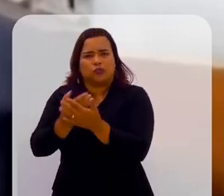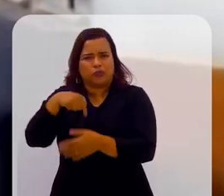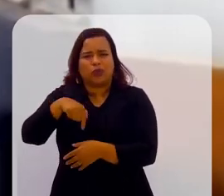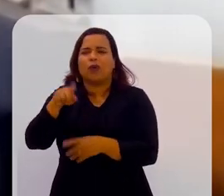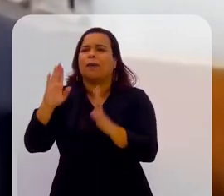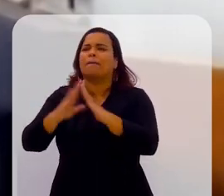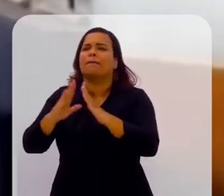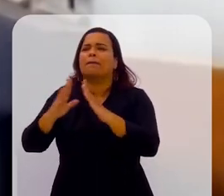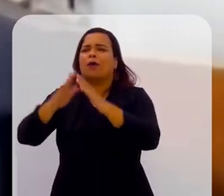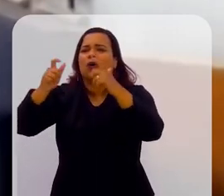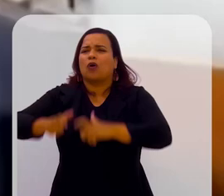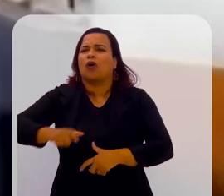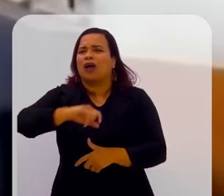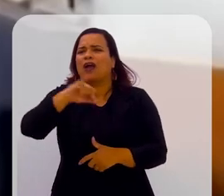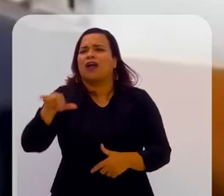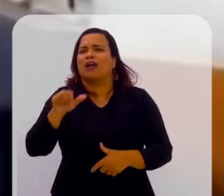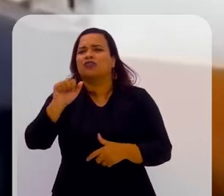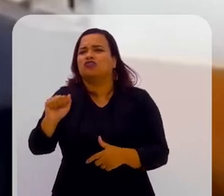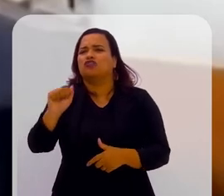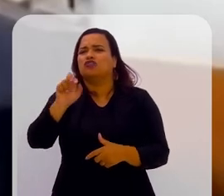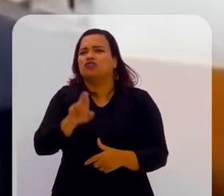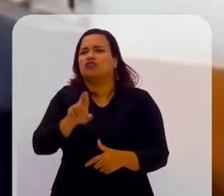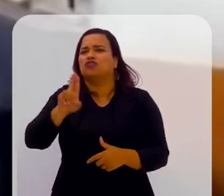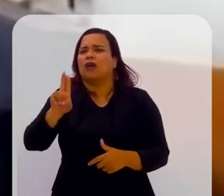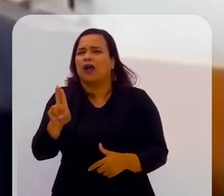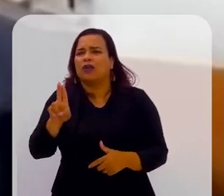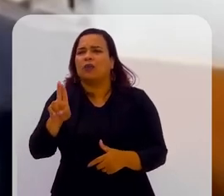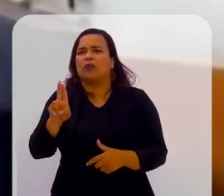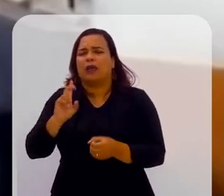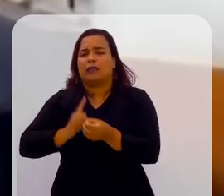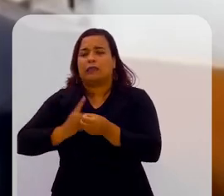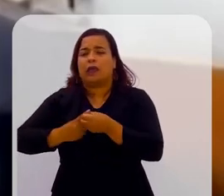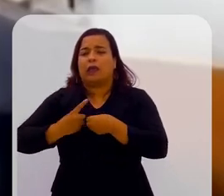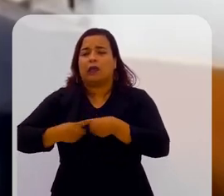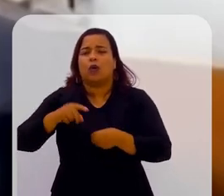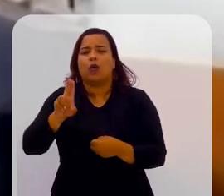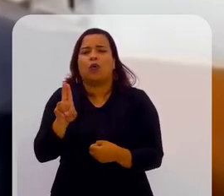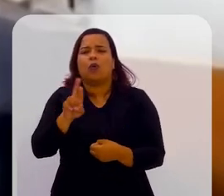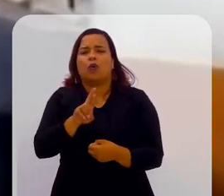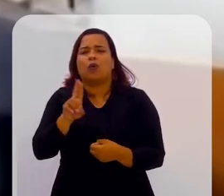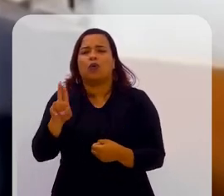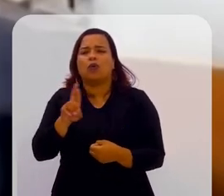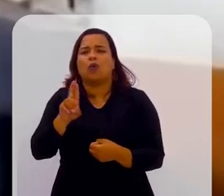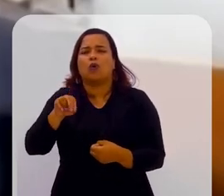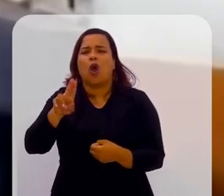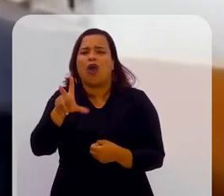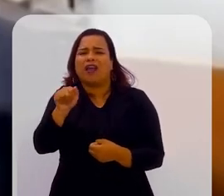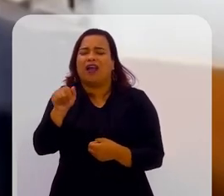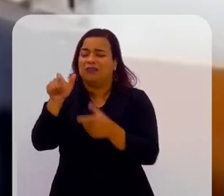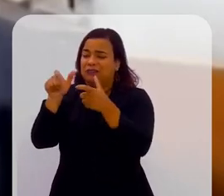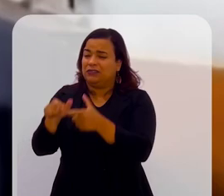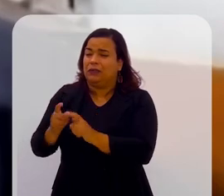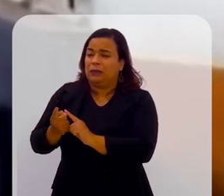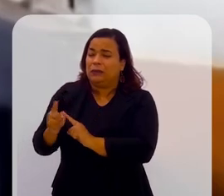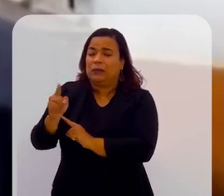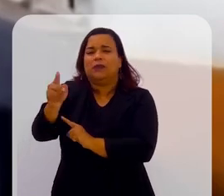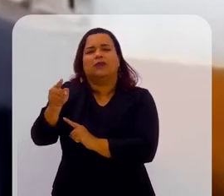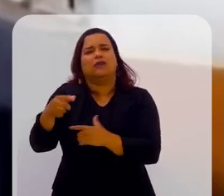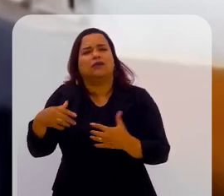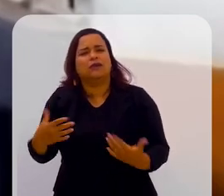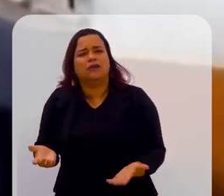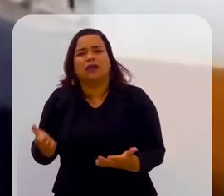mora em Jaru, no interior de Rondônia. Então, no Júlio, quando ele estudou conosco, ele morava com os pais, e